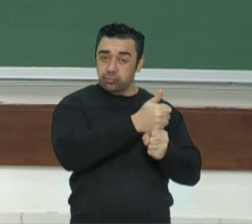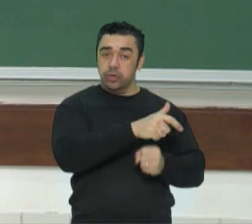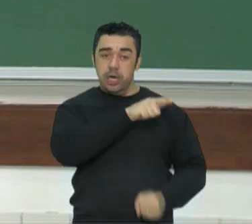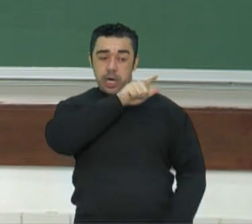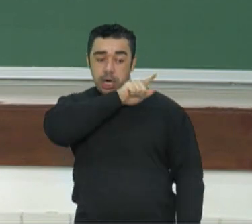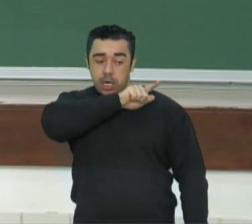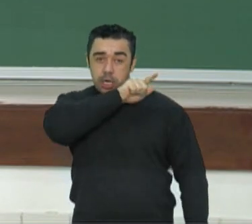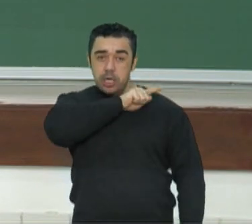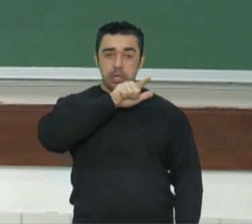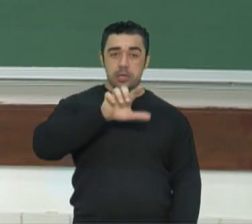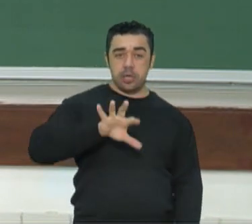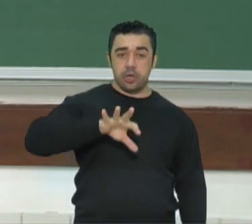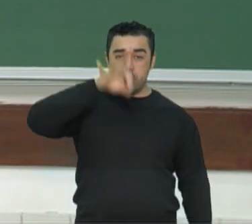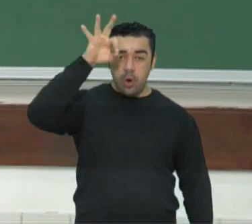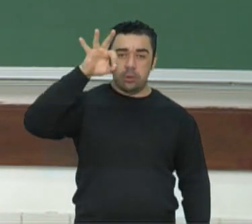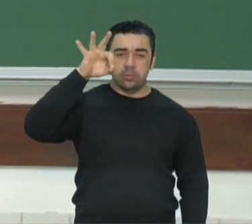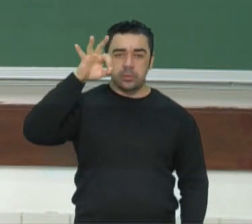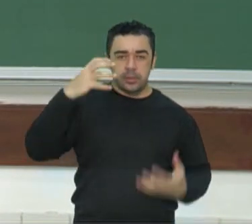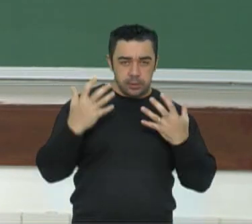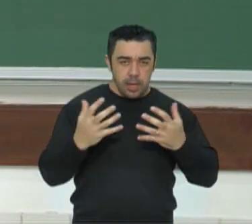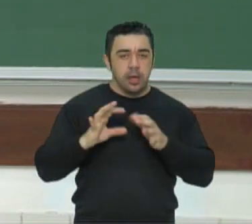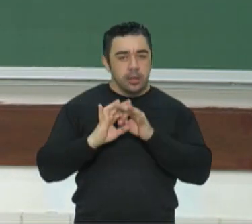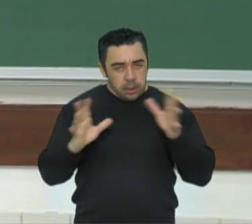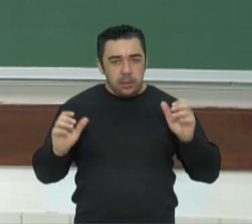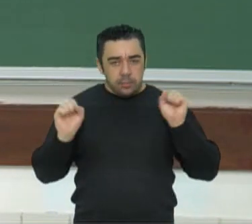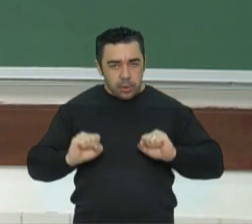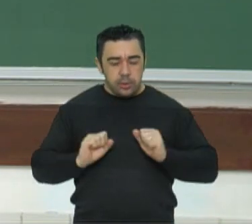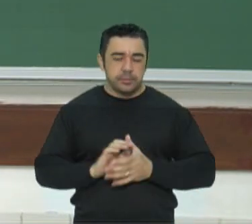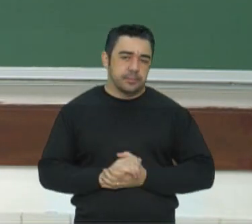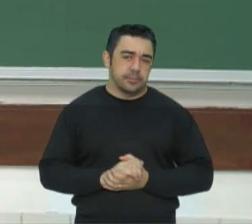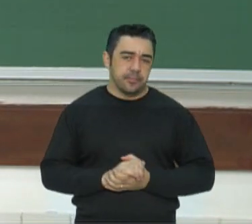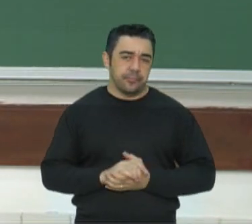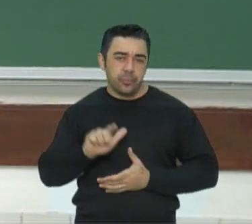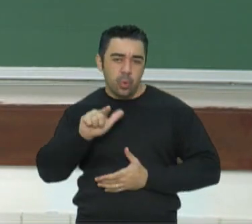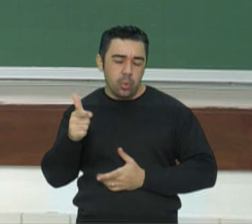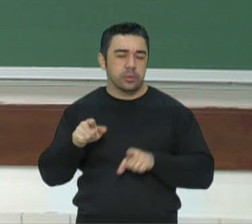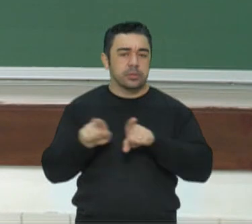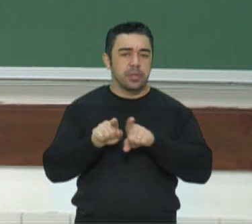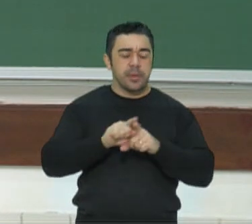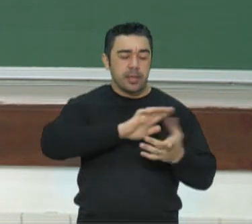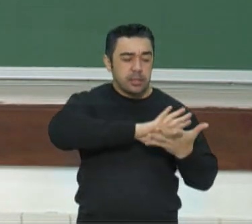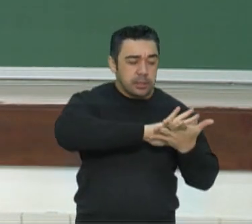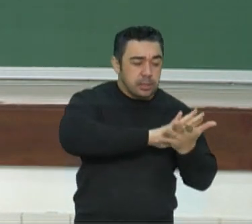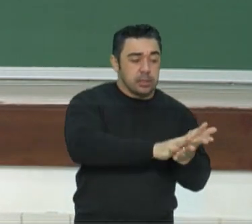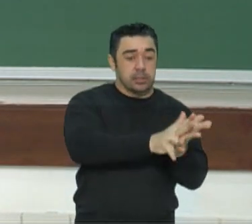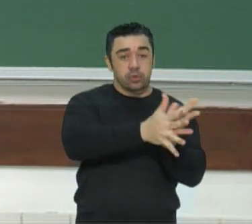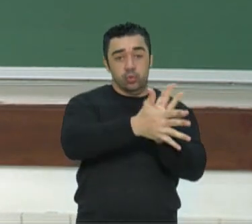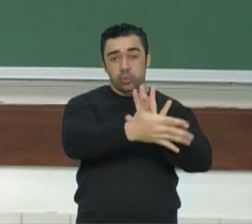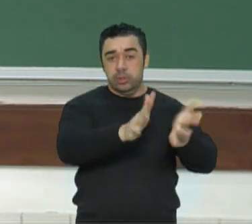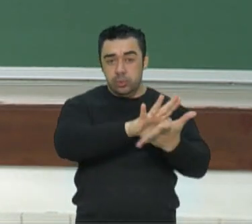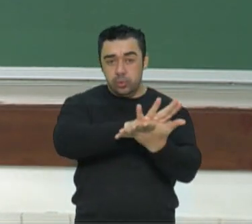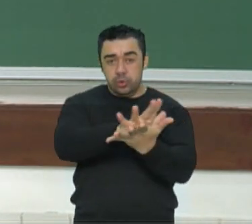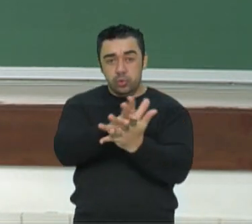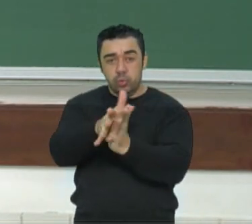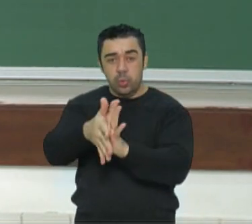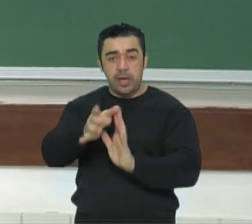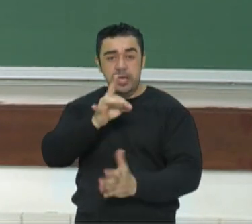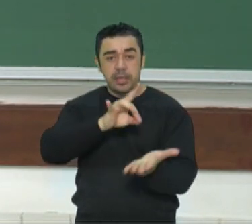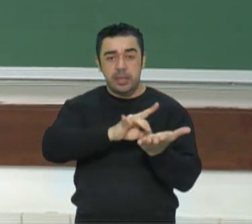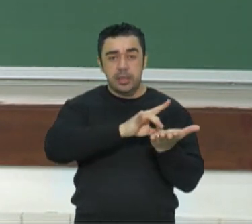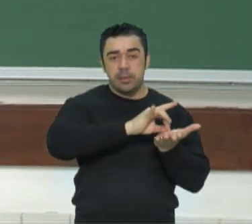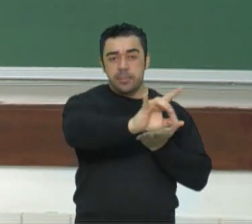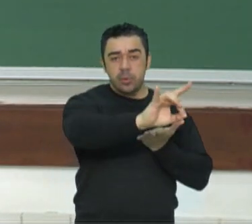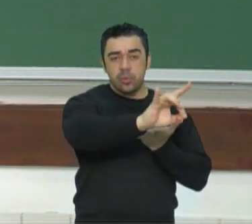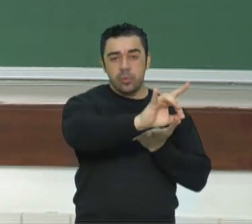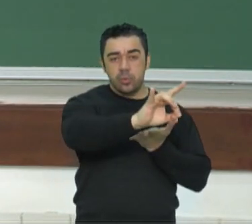aconteça. Ainda, outra característica, aniquilação dos inimigos. Então, entre